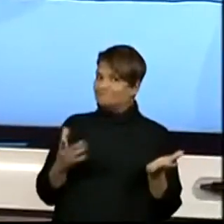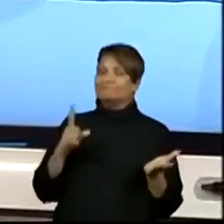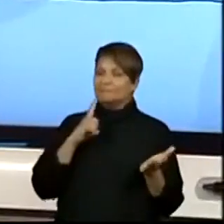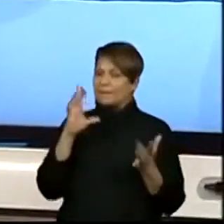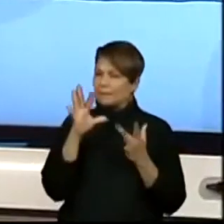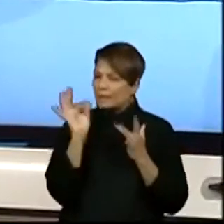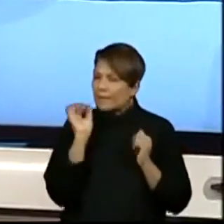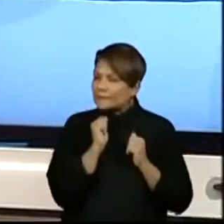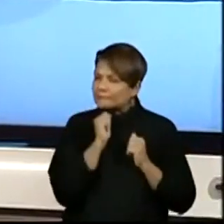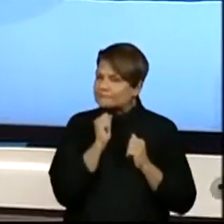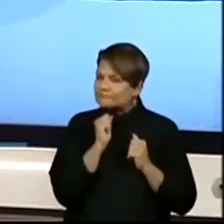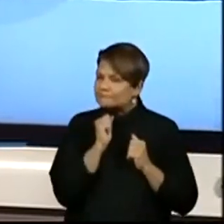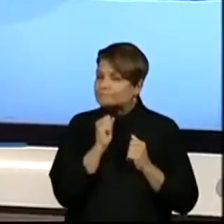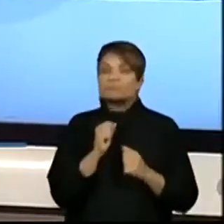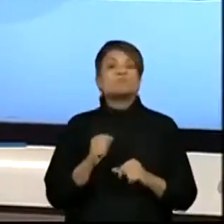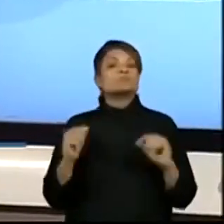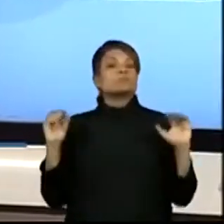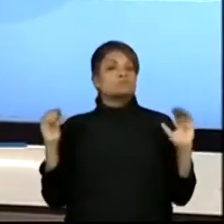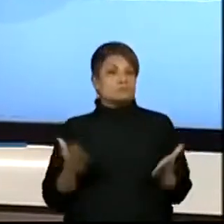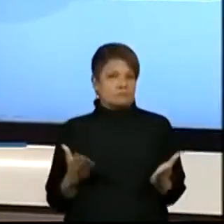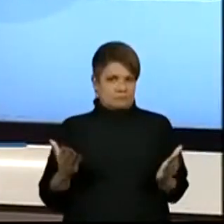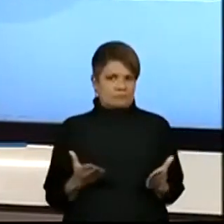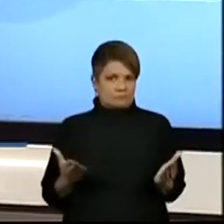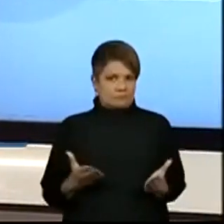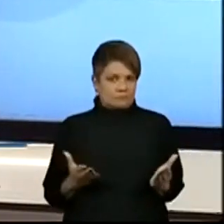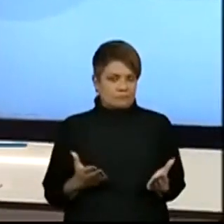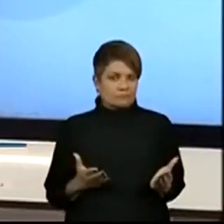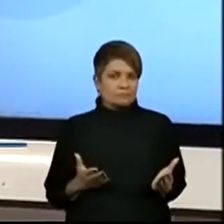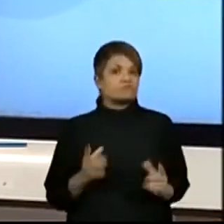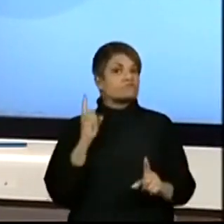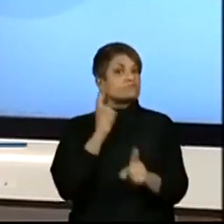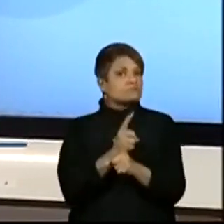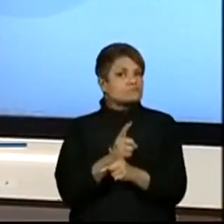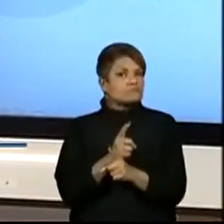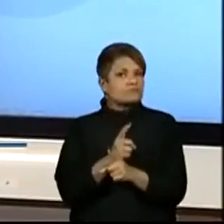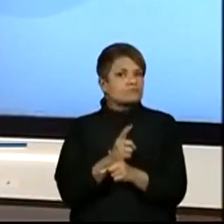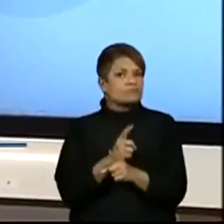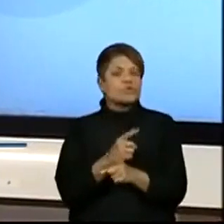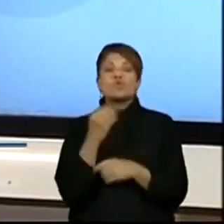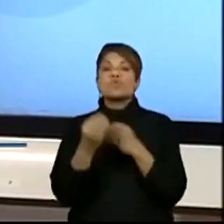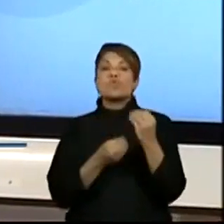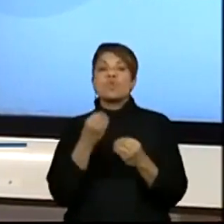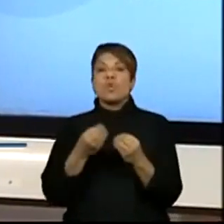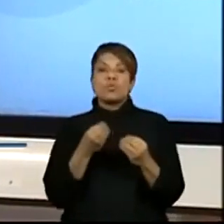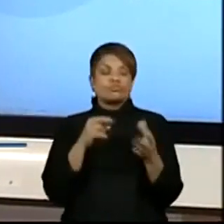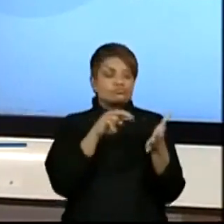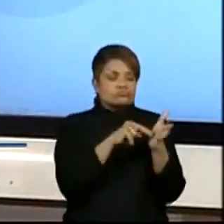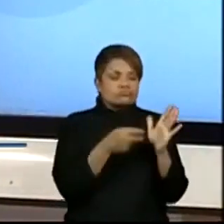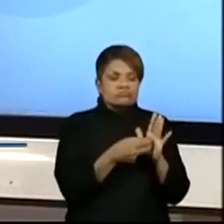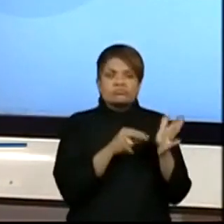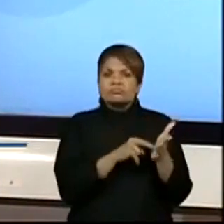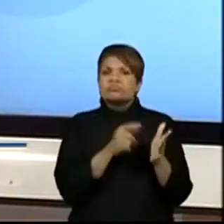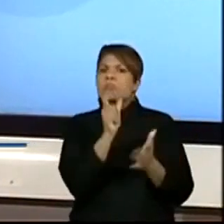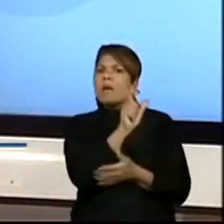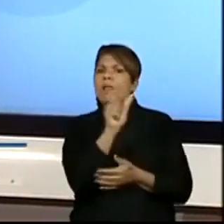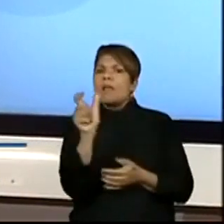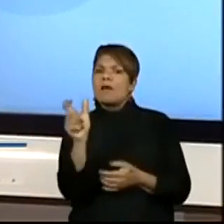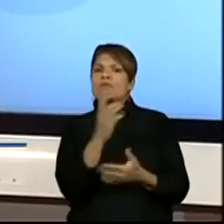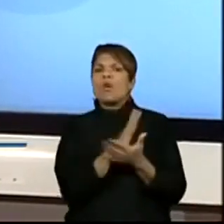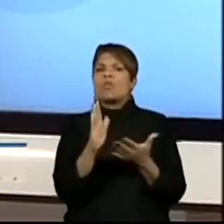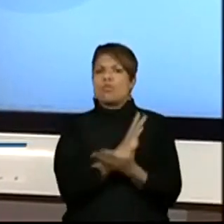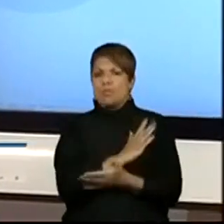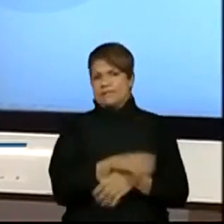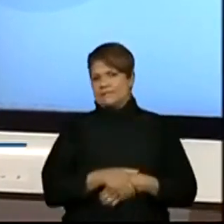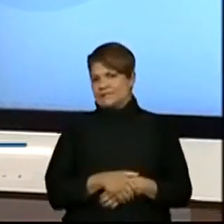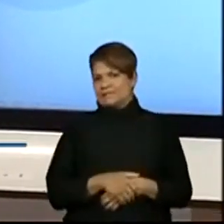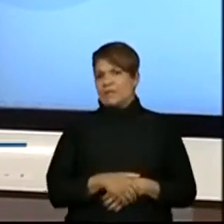detalhe. Nós vamos agora descobrir as interpretações de algumas palavras que vocês até colocaram no chat. Eu quero